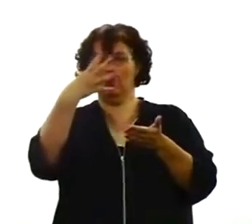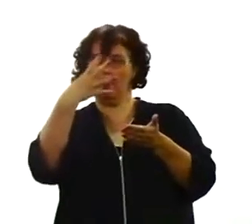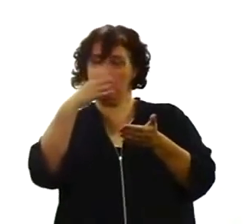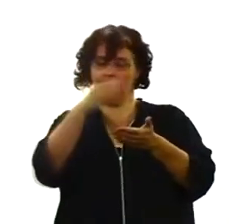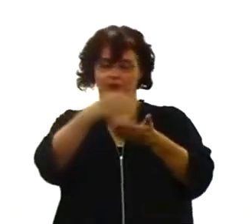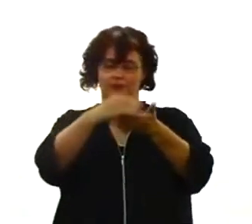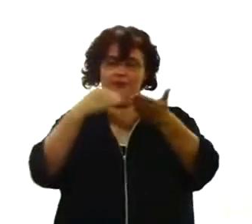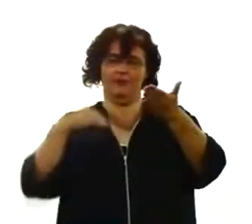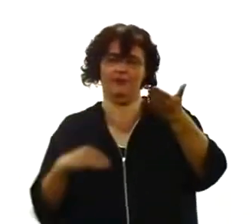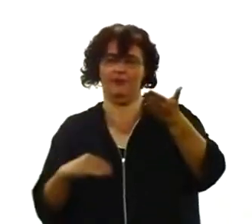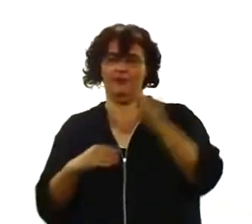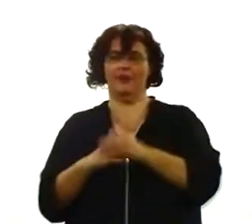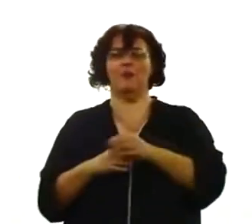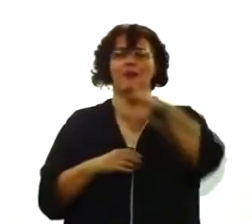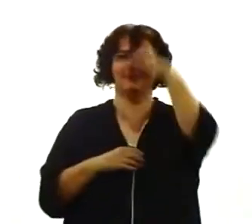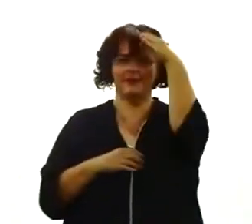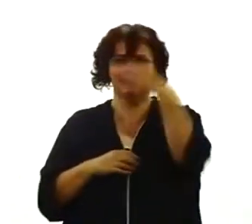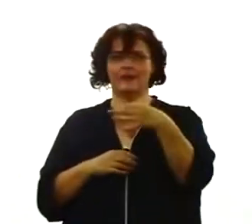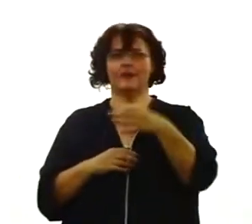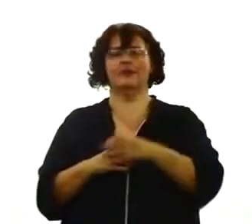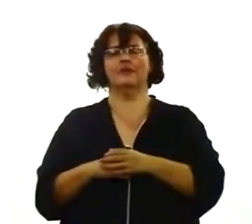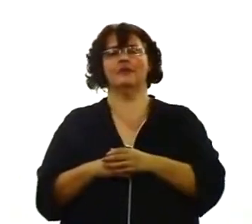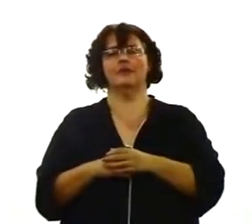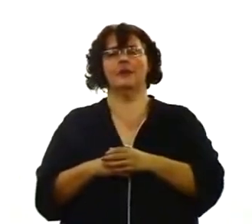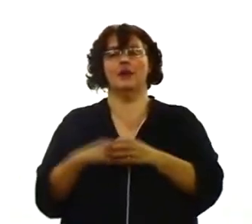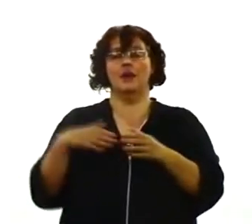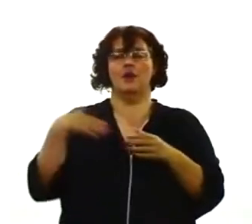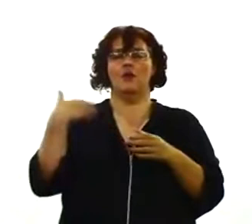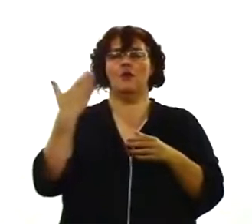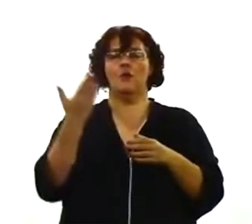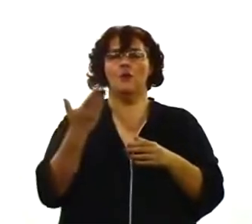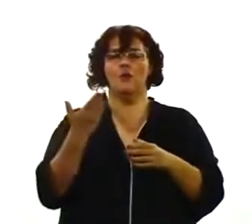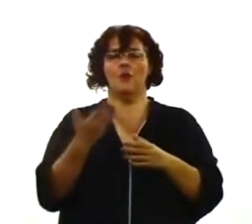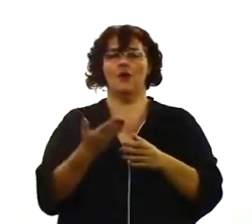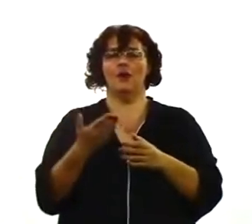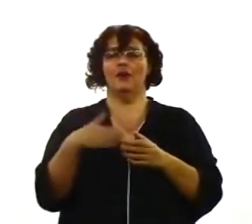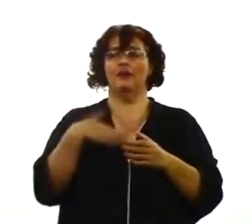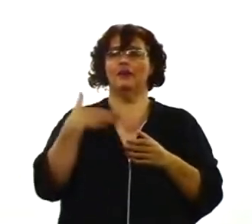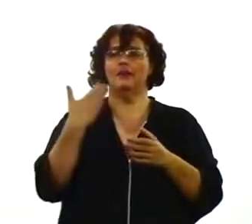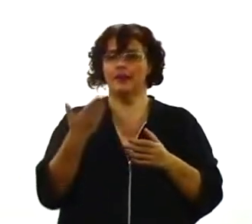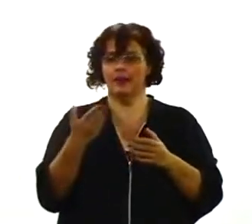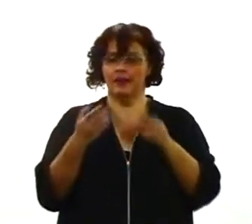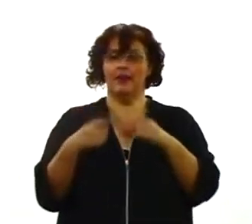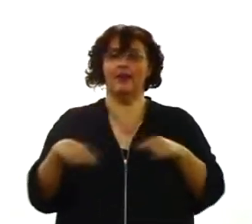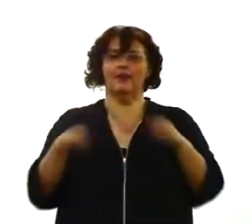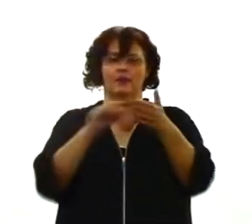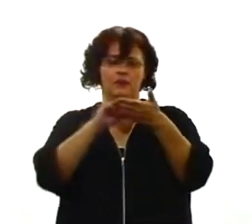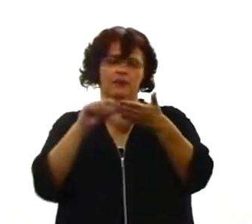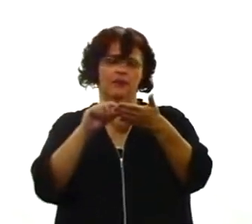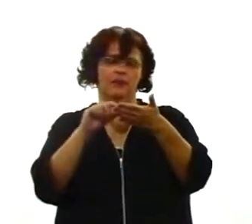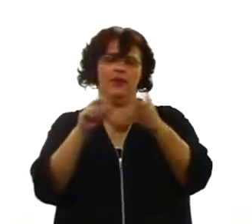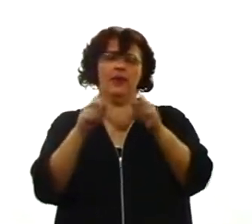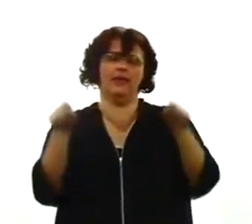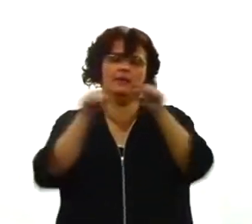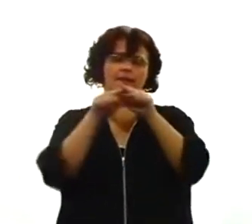certeza. Olha, quando você vir aqui a palavra, então virá o fim. Então virá